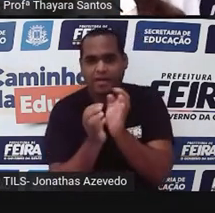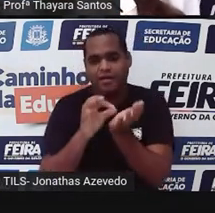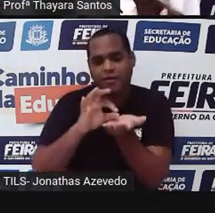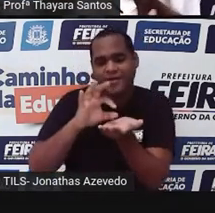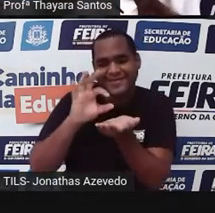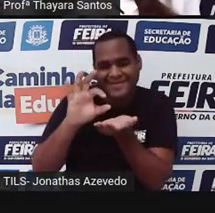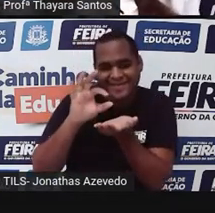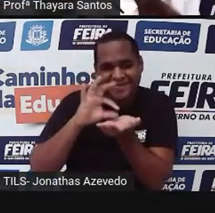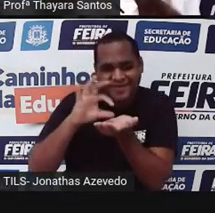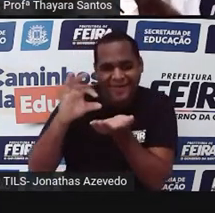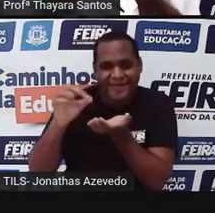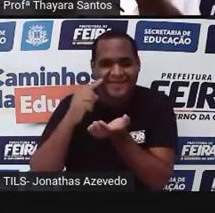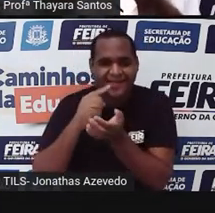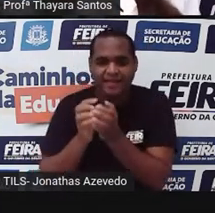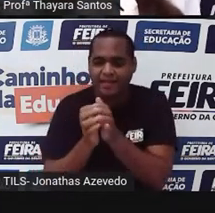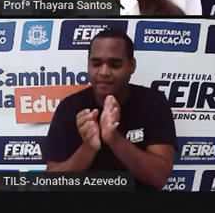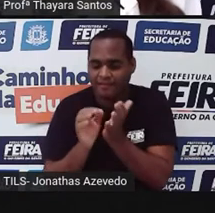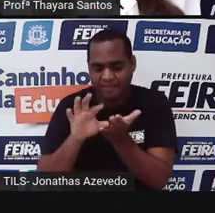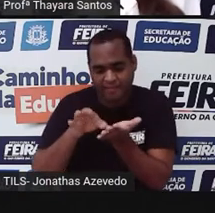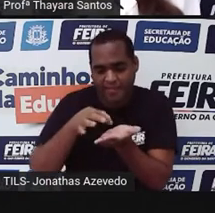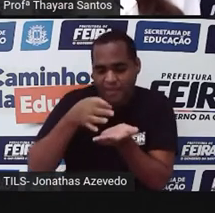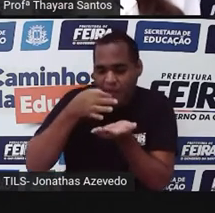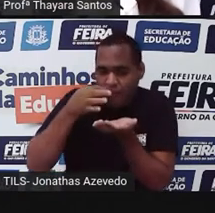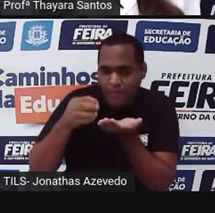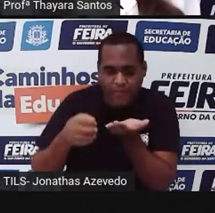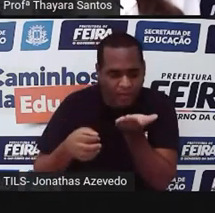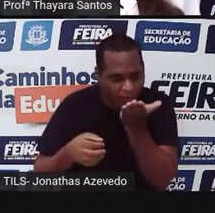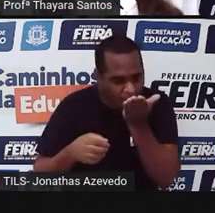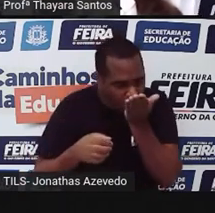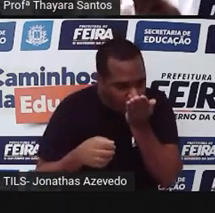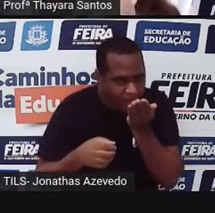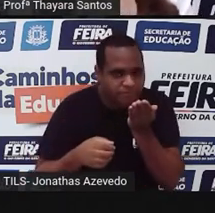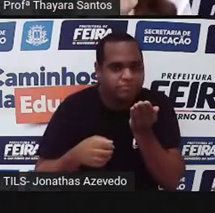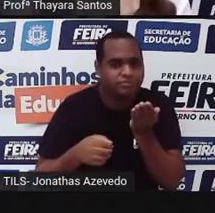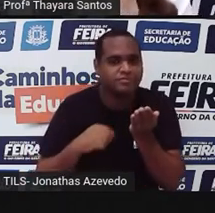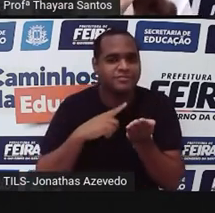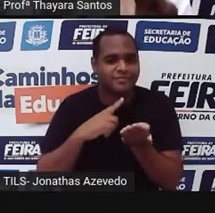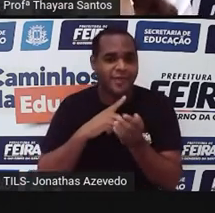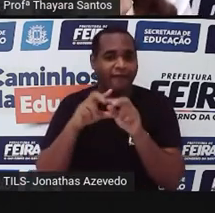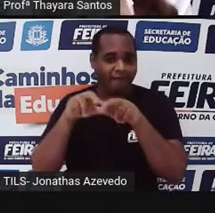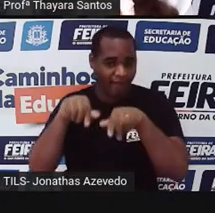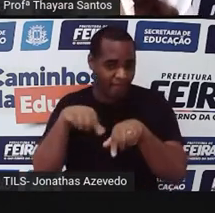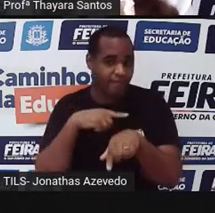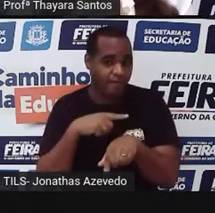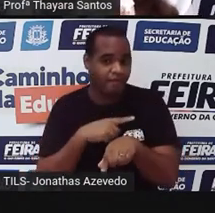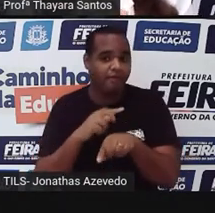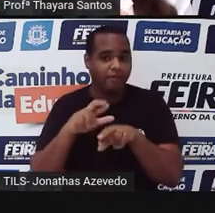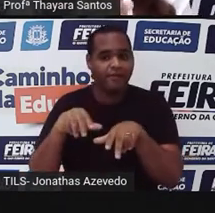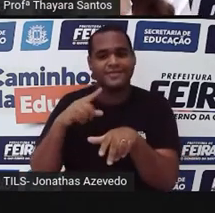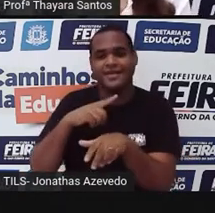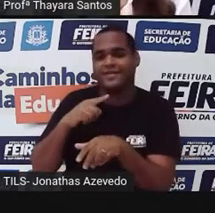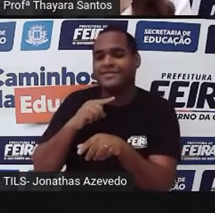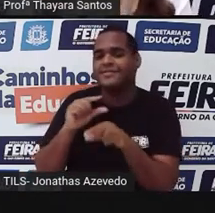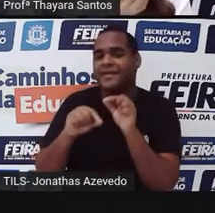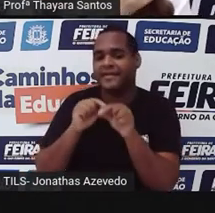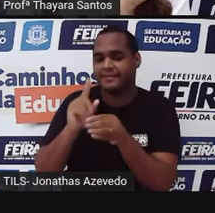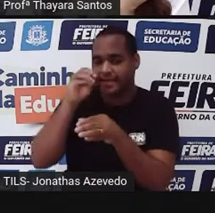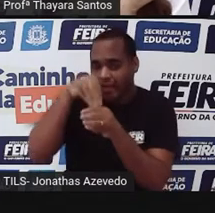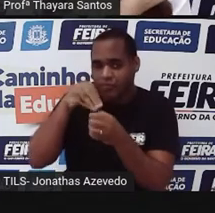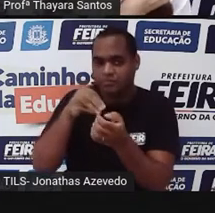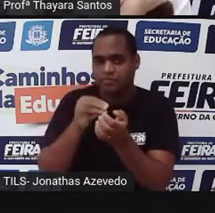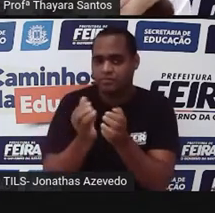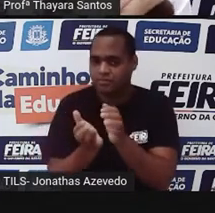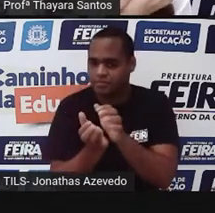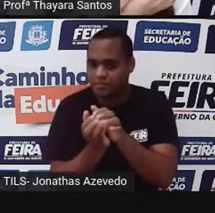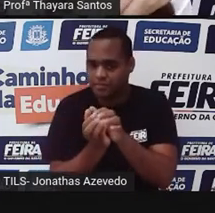o chumbinho, a lambreta que a gente come. Todos esses são moluscos bivalves, eles apresentam uma concha, eles vivem ali dentro da concha. E essa concha,